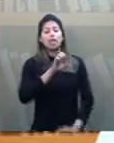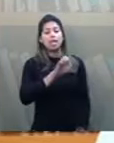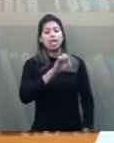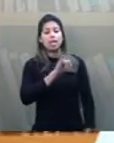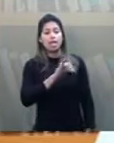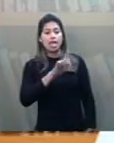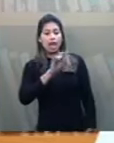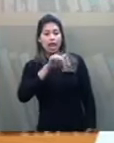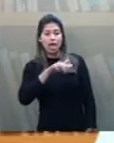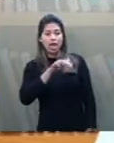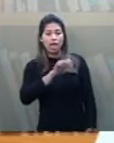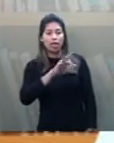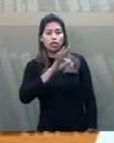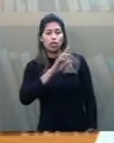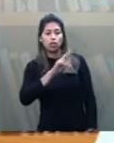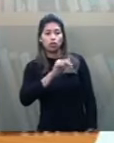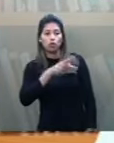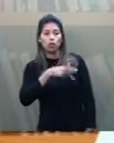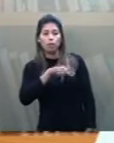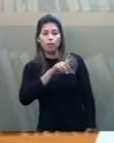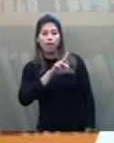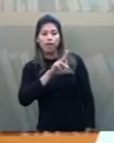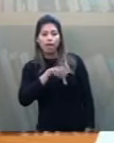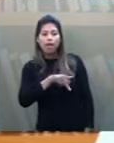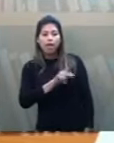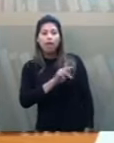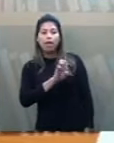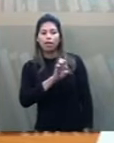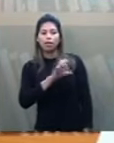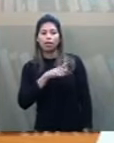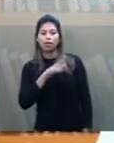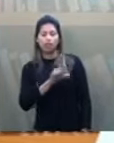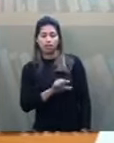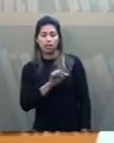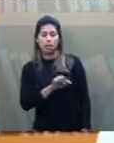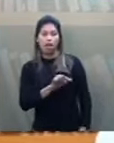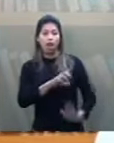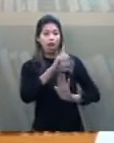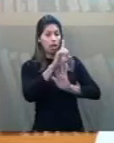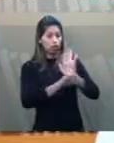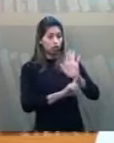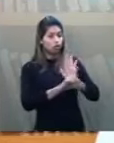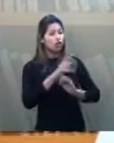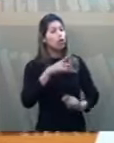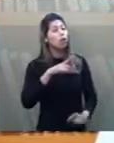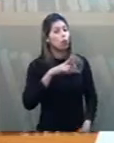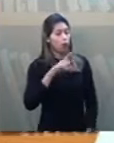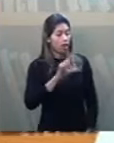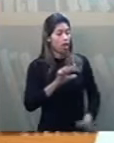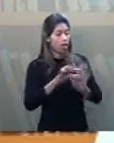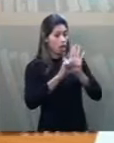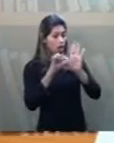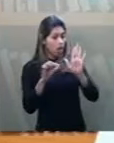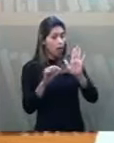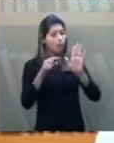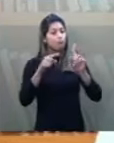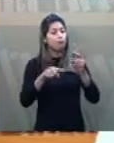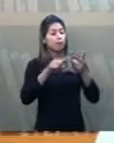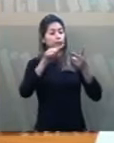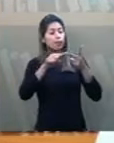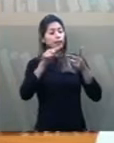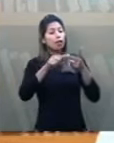Elana Trombeca é uma diretora que tem mostrado muita competência. Destaco também, Vilma da Conceição